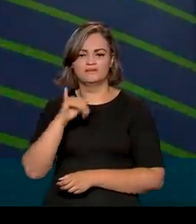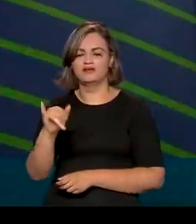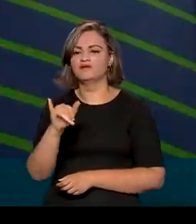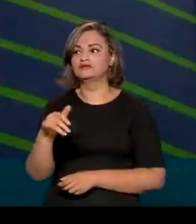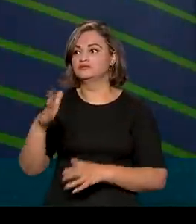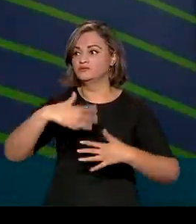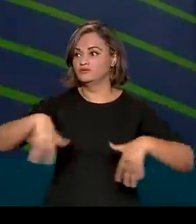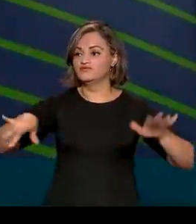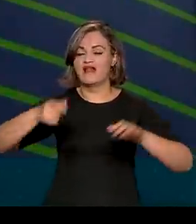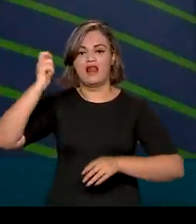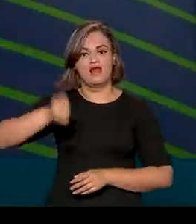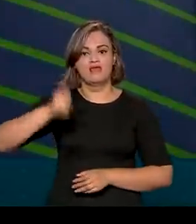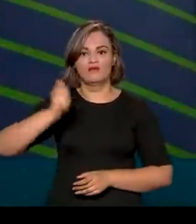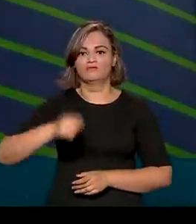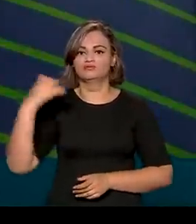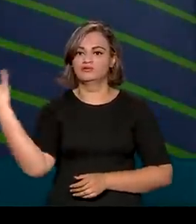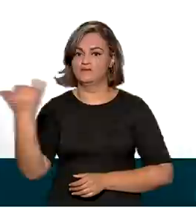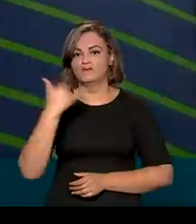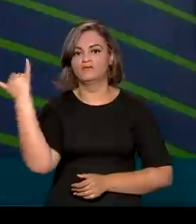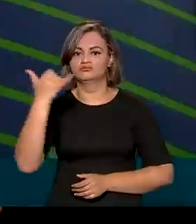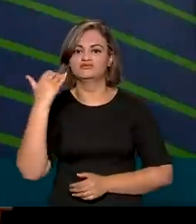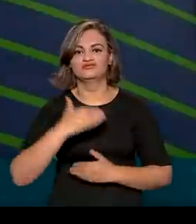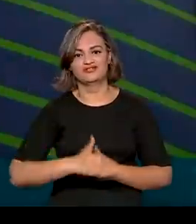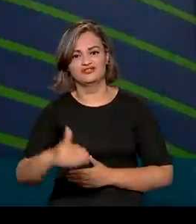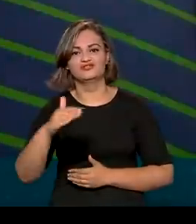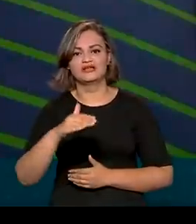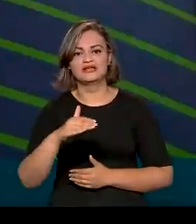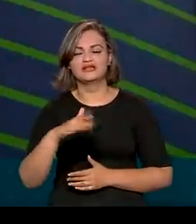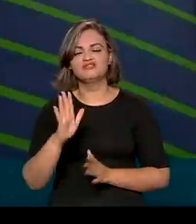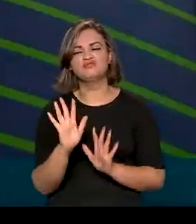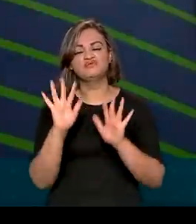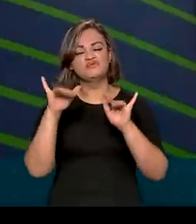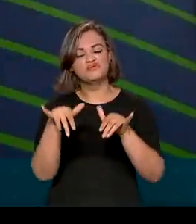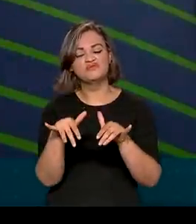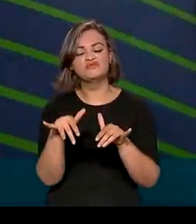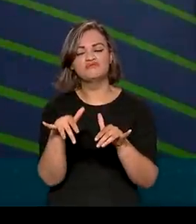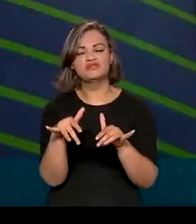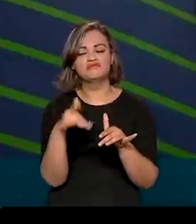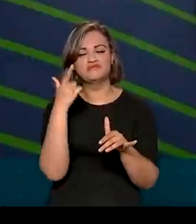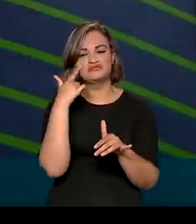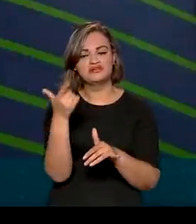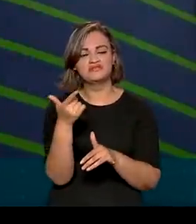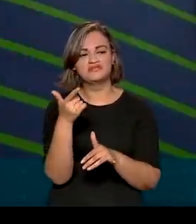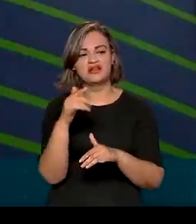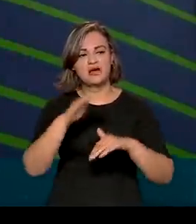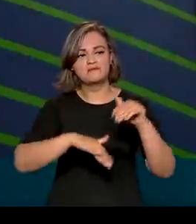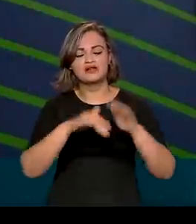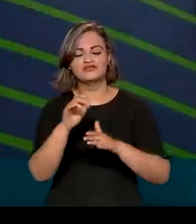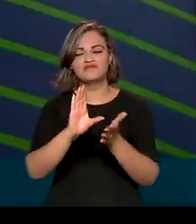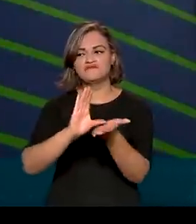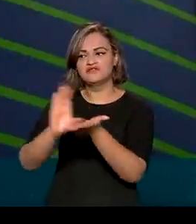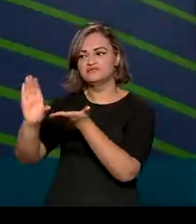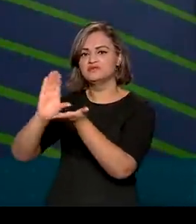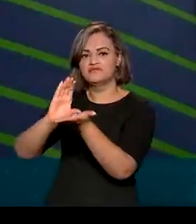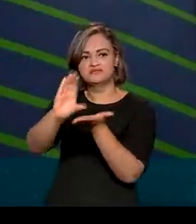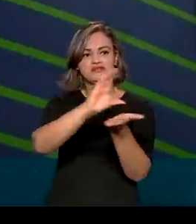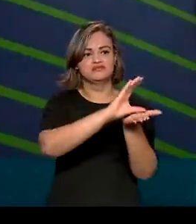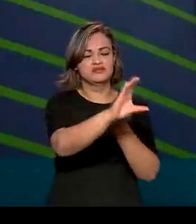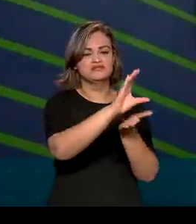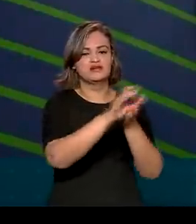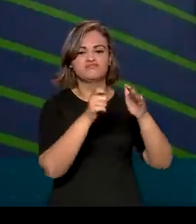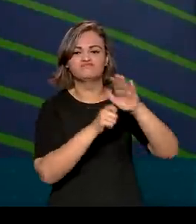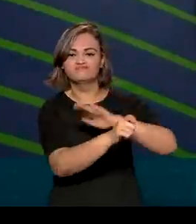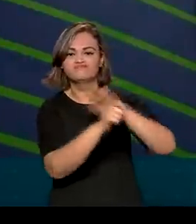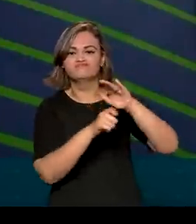de grande porte que estão por vir. E isso, no final das contas, está se materializando em muito investimento na ponta. E